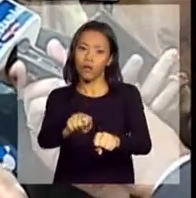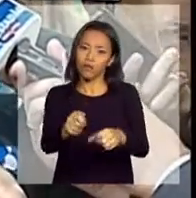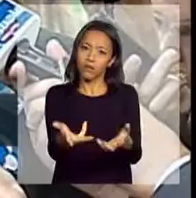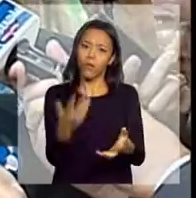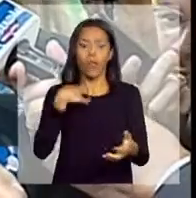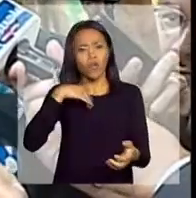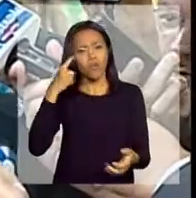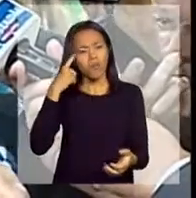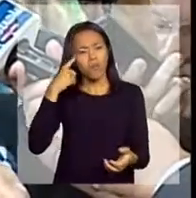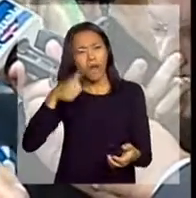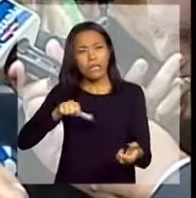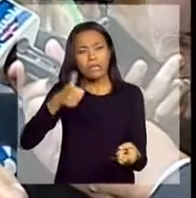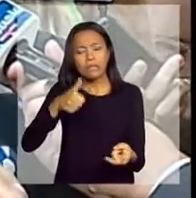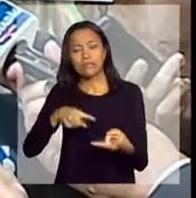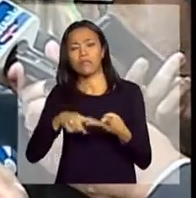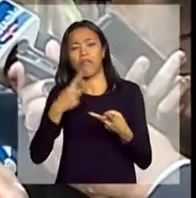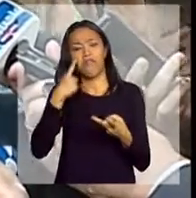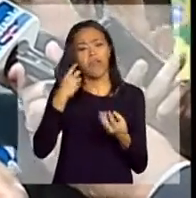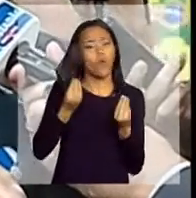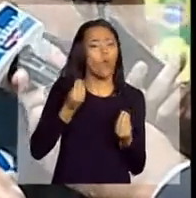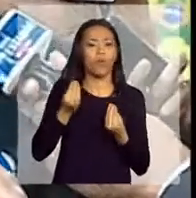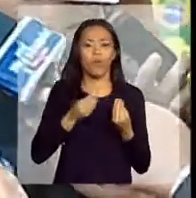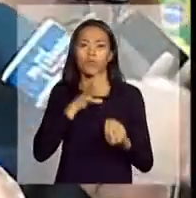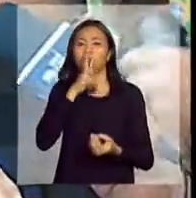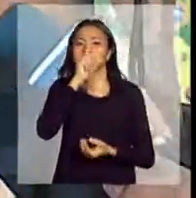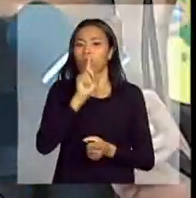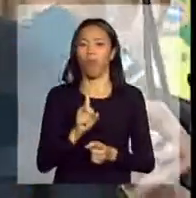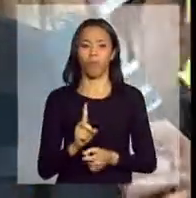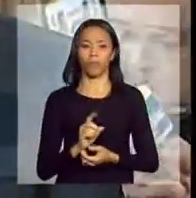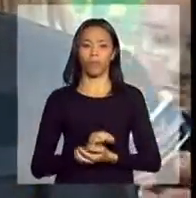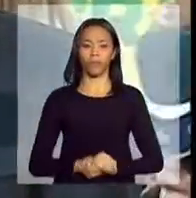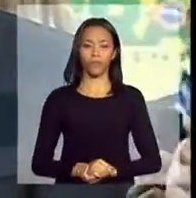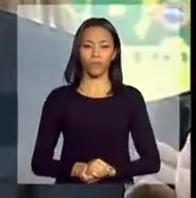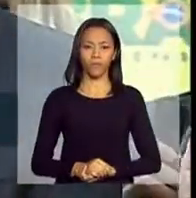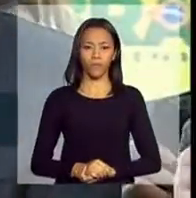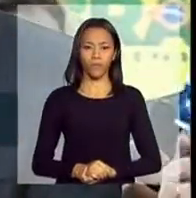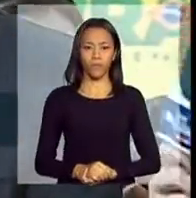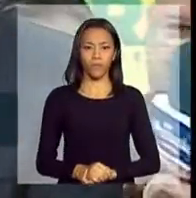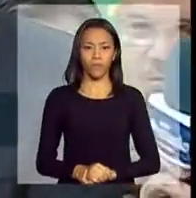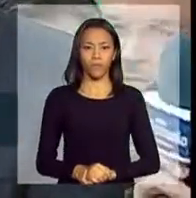cuidado antes de fazer qualquer análise apressada. Obrigado.